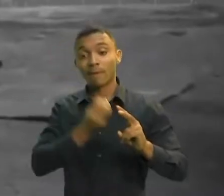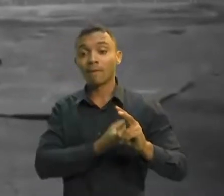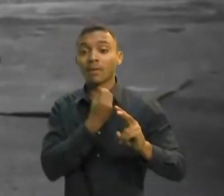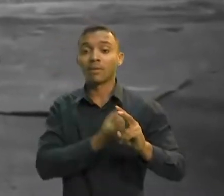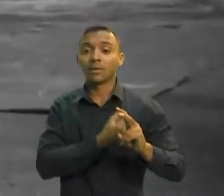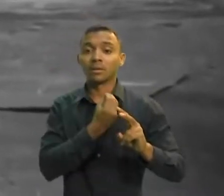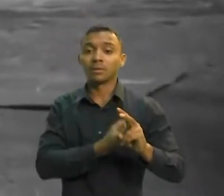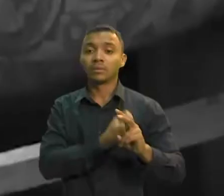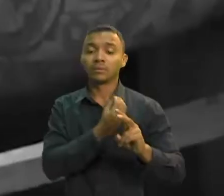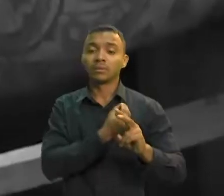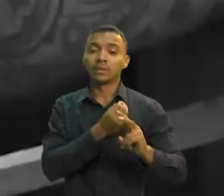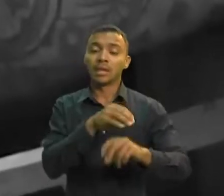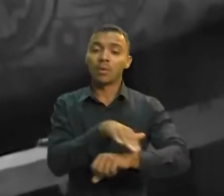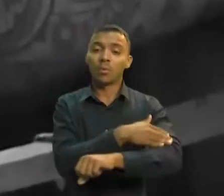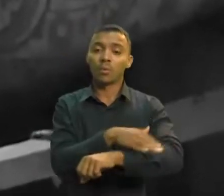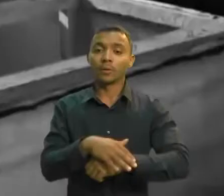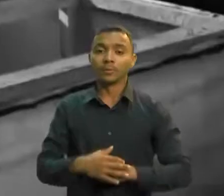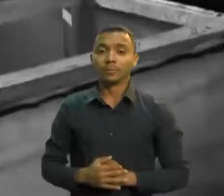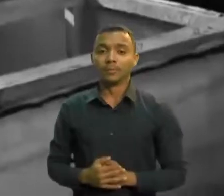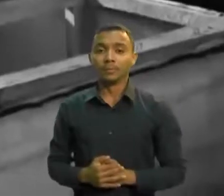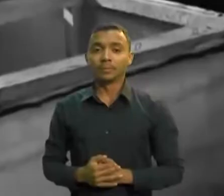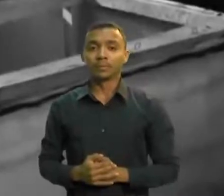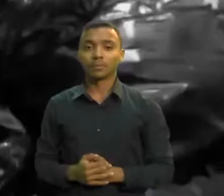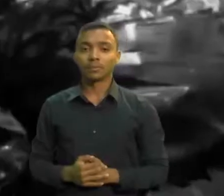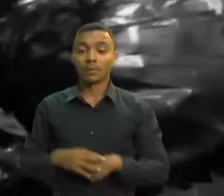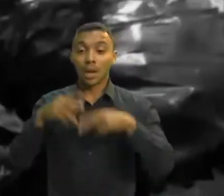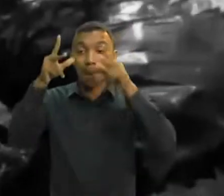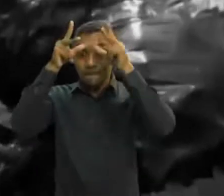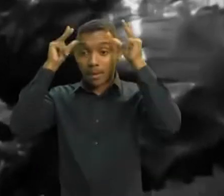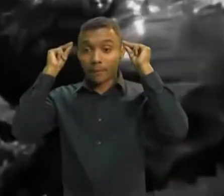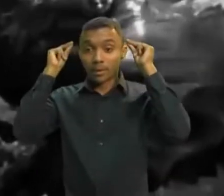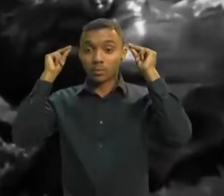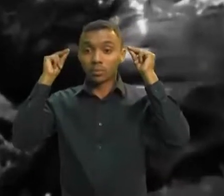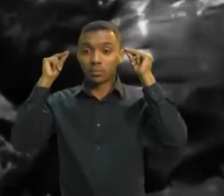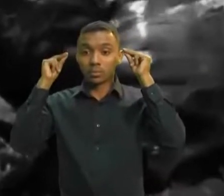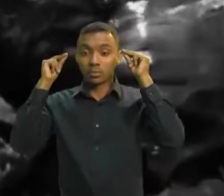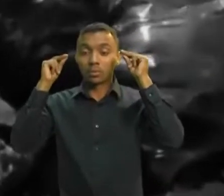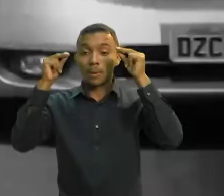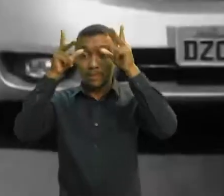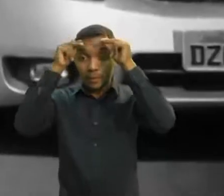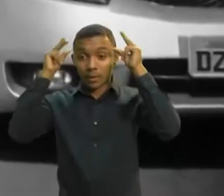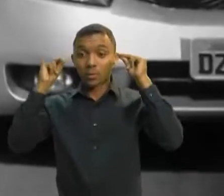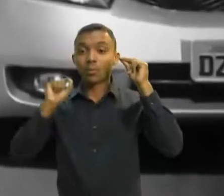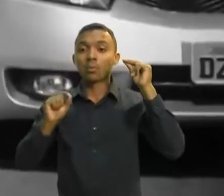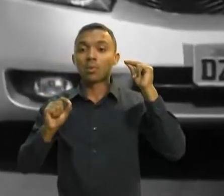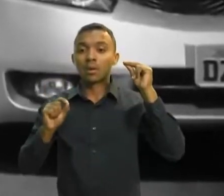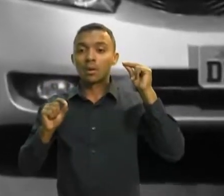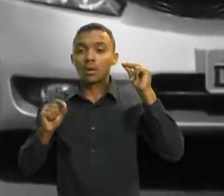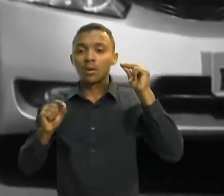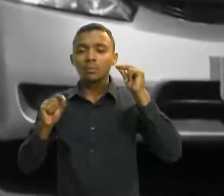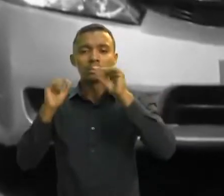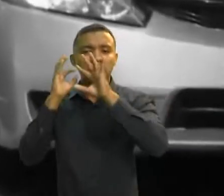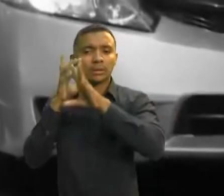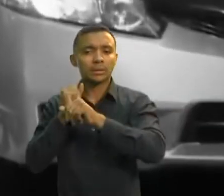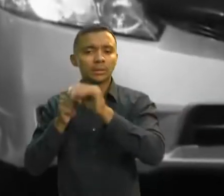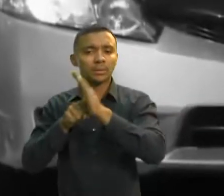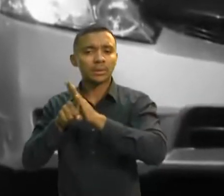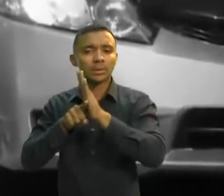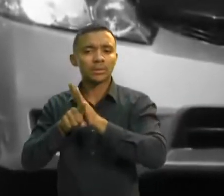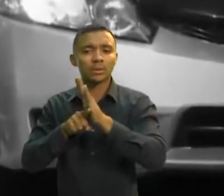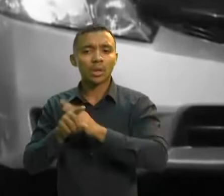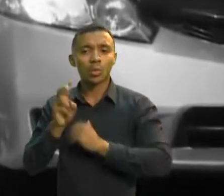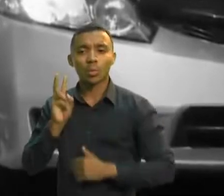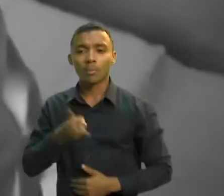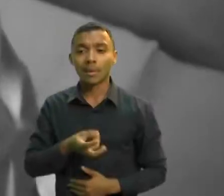Um censo realizado pela Prefeitura de Fortaleza aponta que mais de 2.600 pessoas vivem em situação de